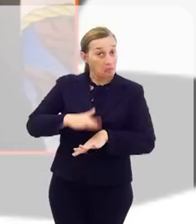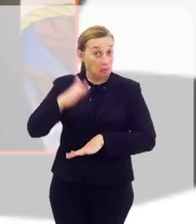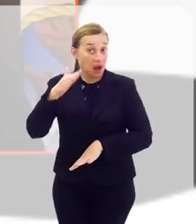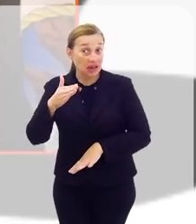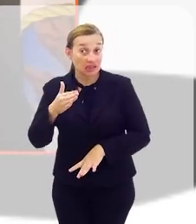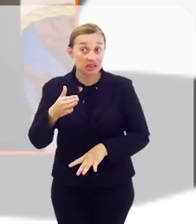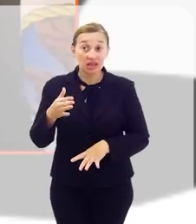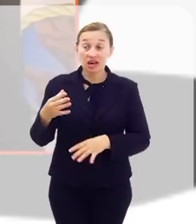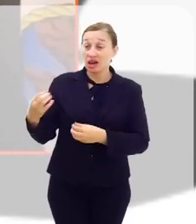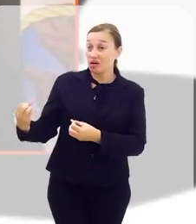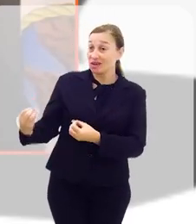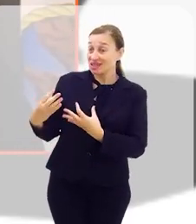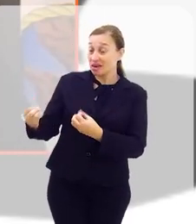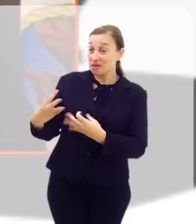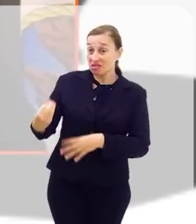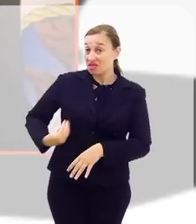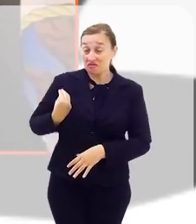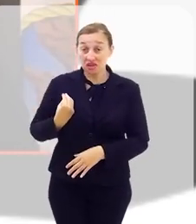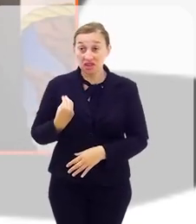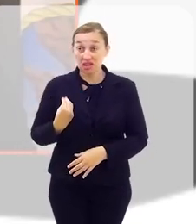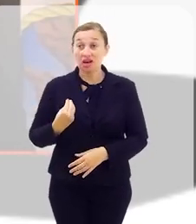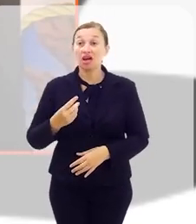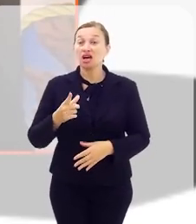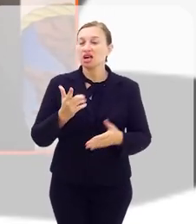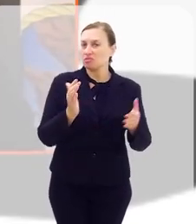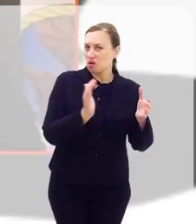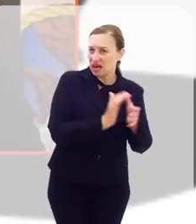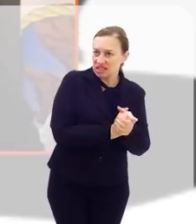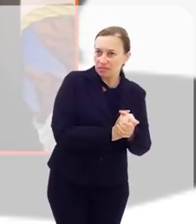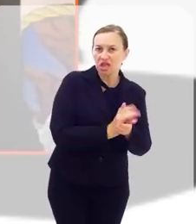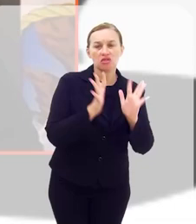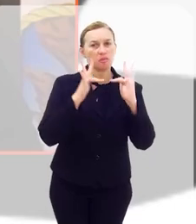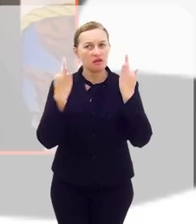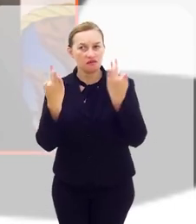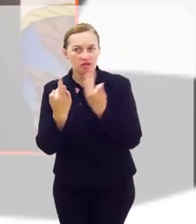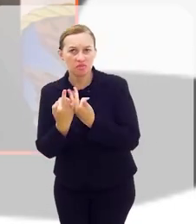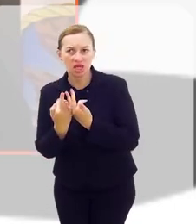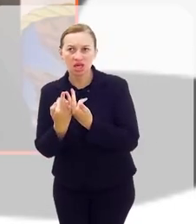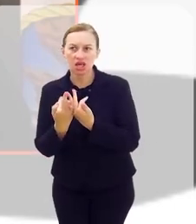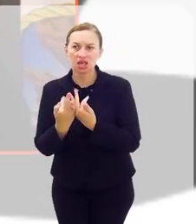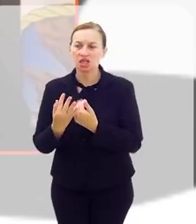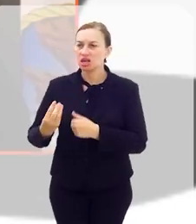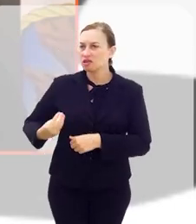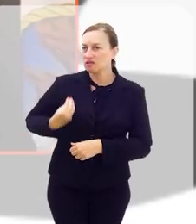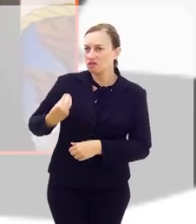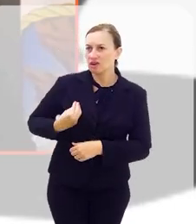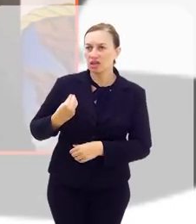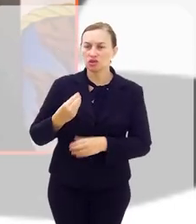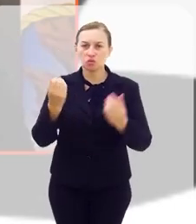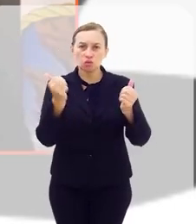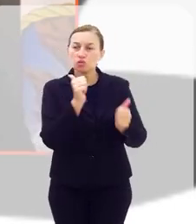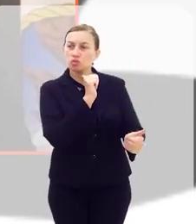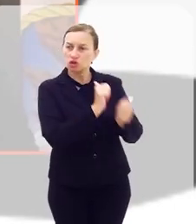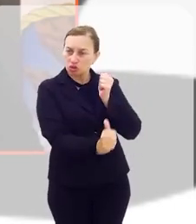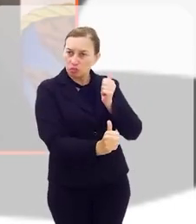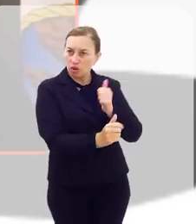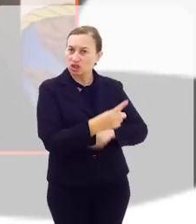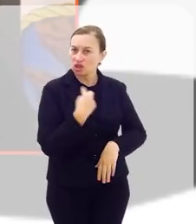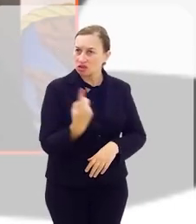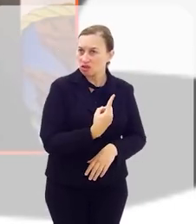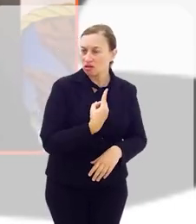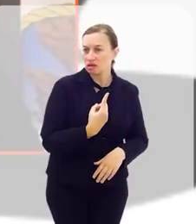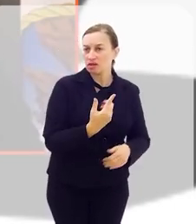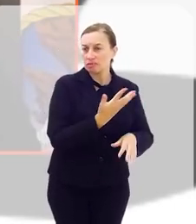E isso é uma lição de vida que eu trago. Tanto no meu casamento, na minha família, na minha vivência, nos esportes, assim que nós